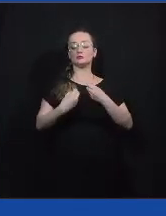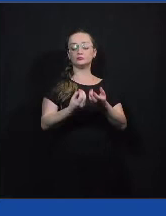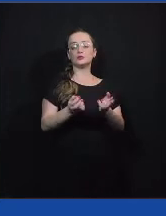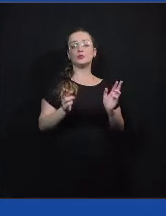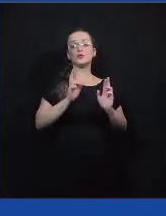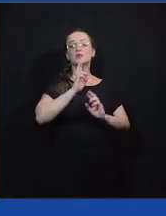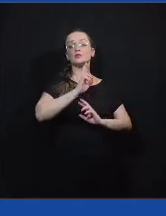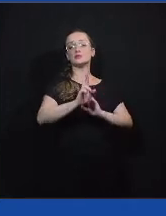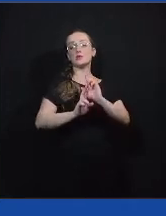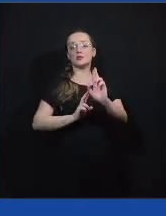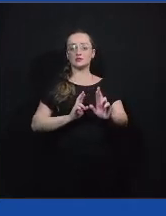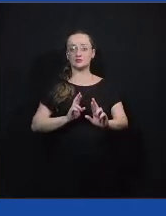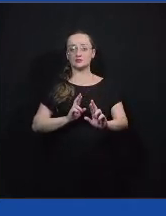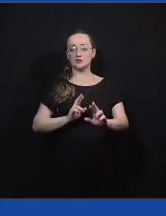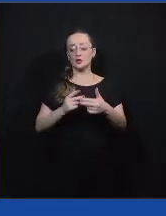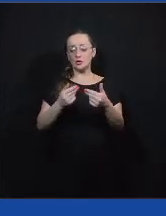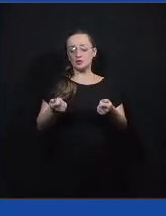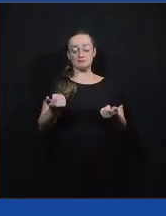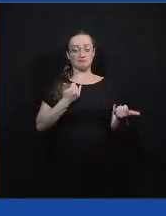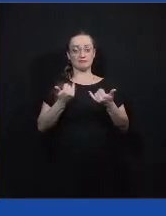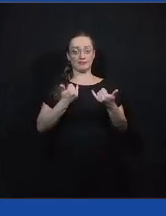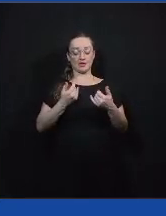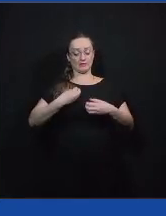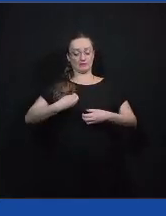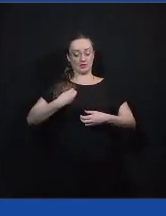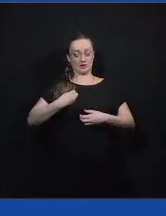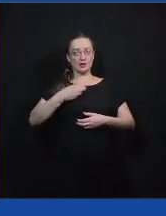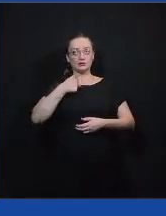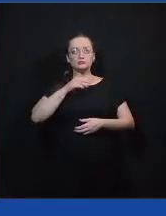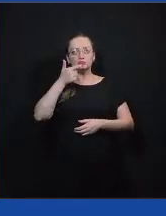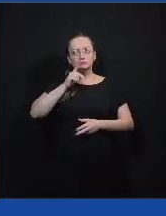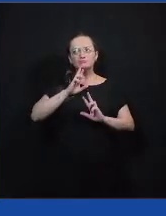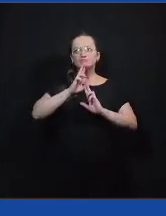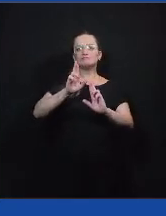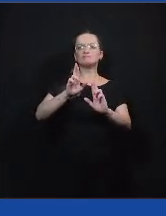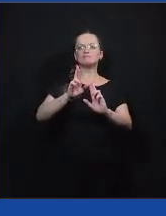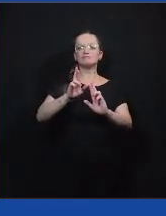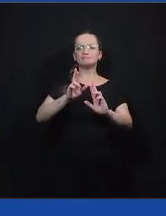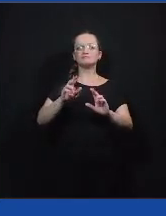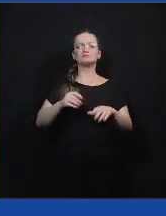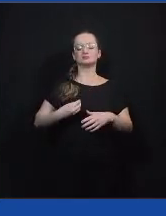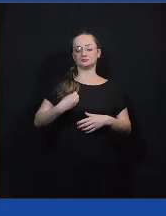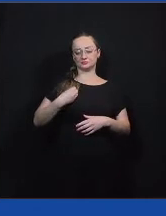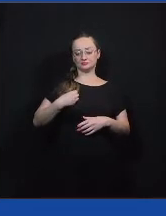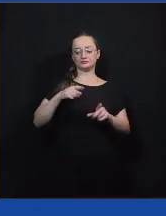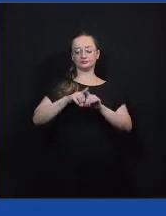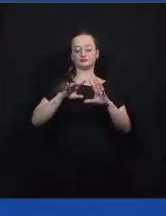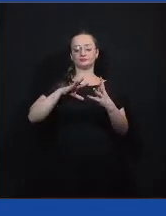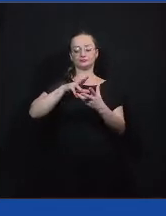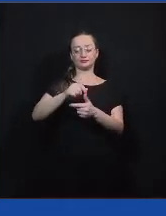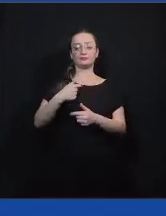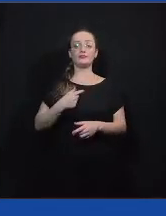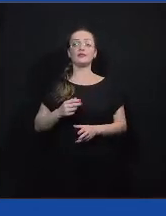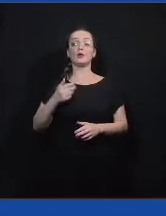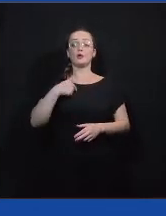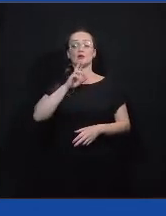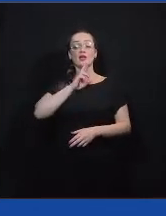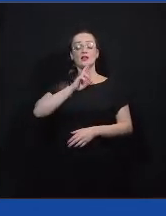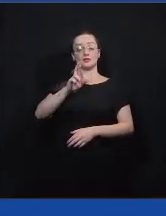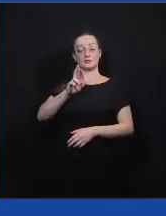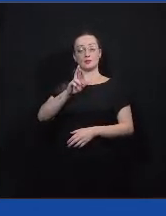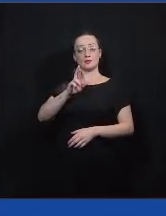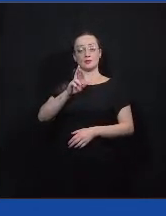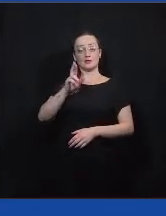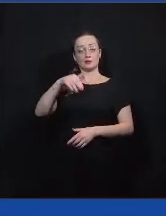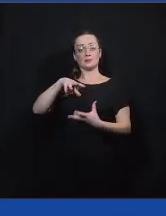às questões que estão aparecendo para a gente na vida, enfim, e na sociedade, no mundo. Então, se responsabilizar com o mundo é dar respostas, é achar